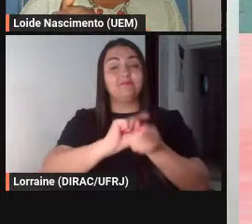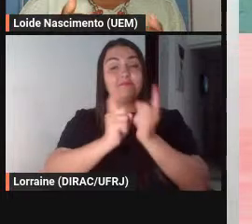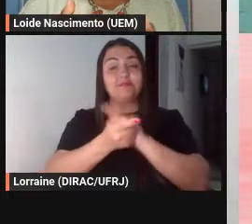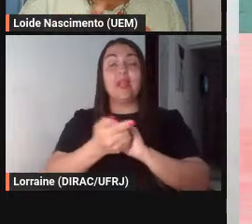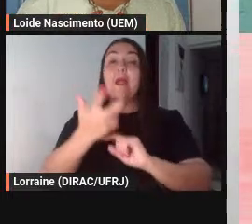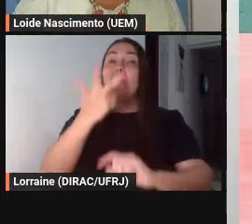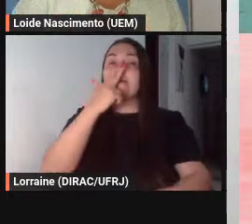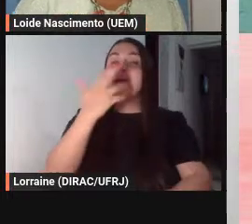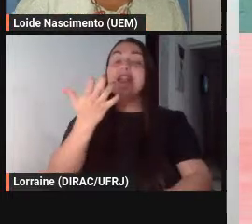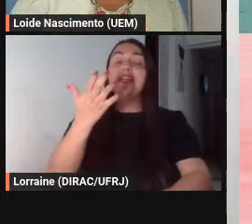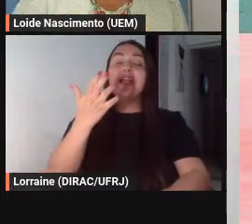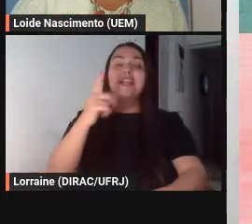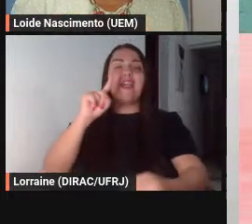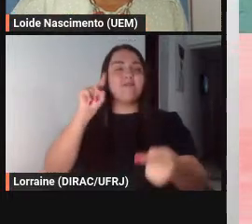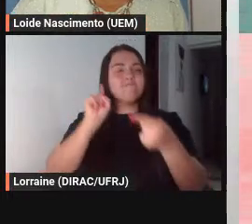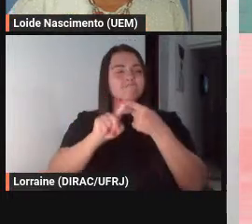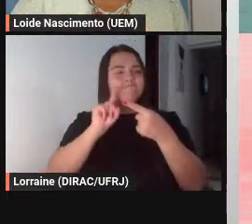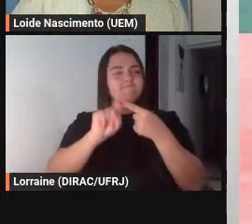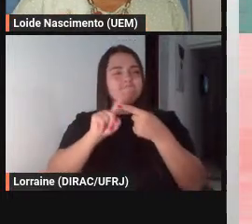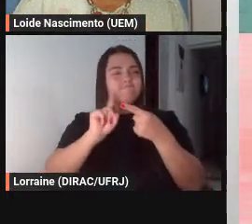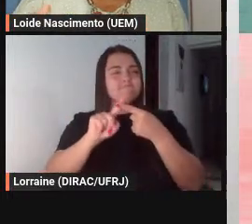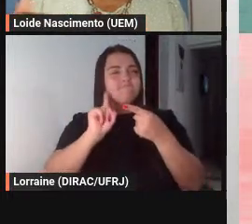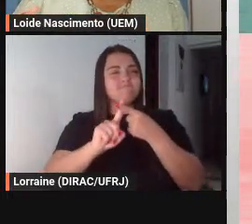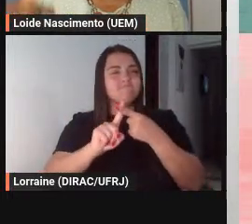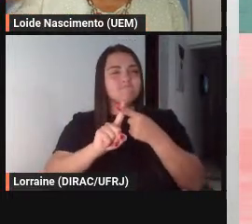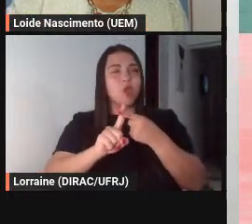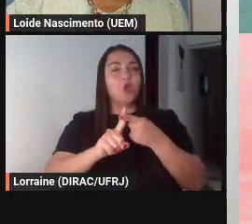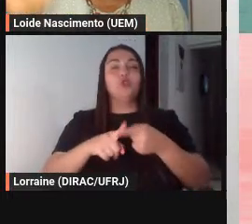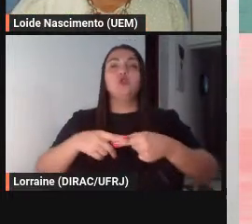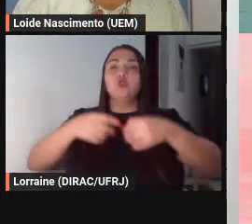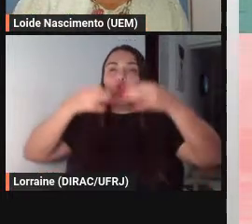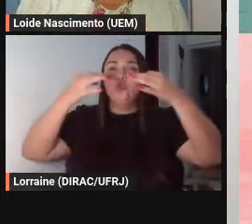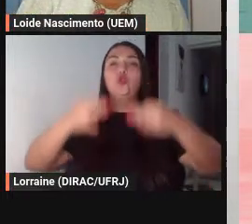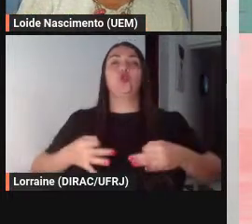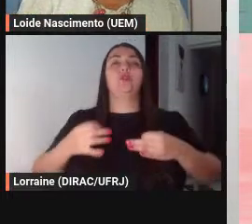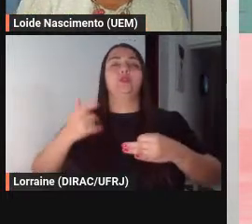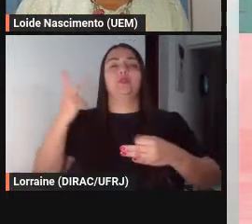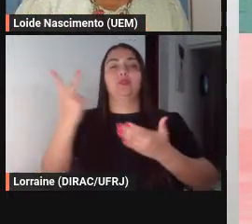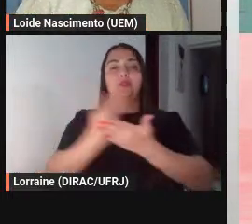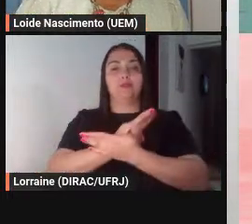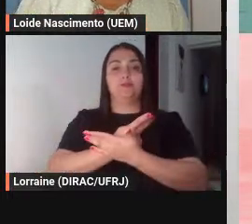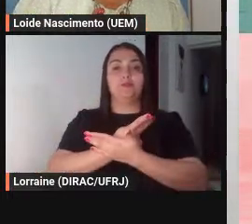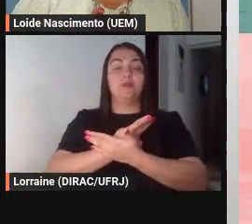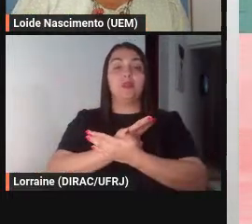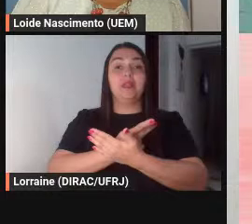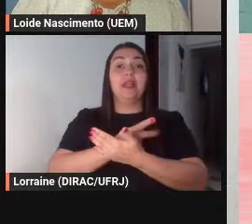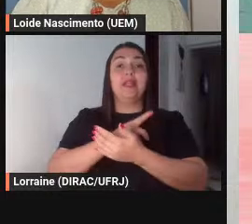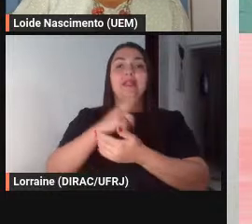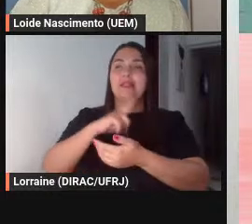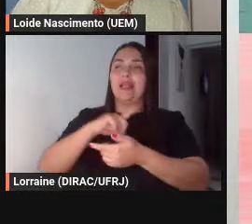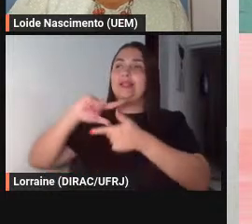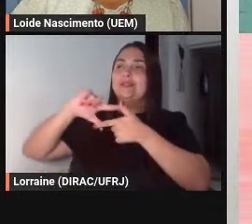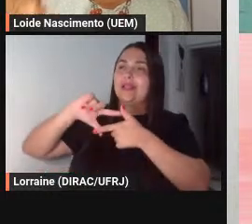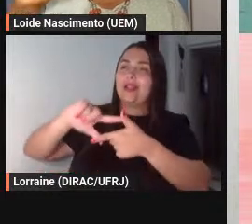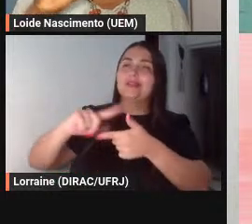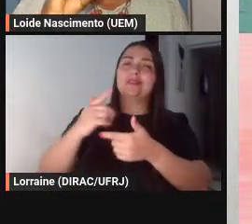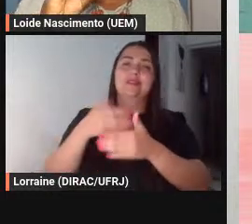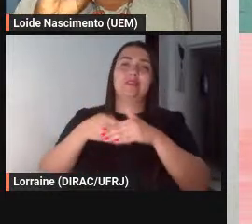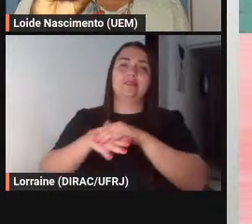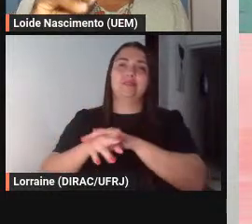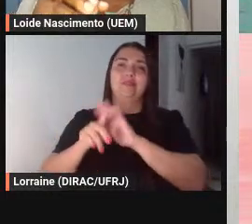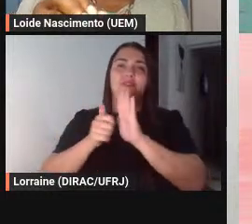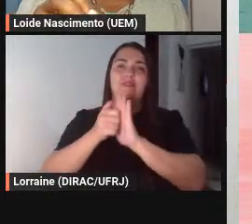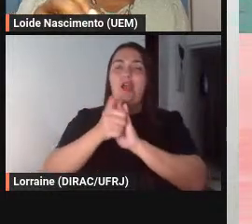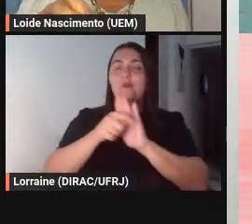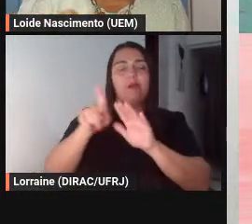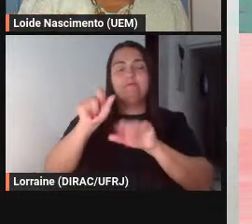justiça né fácil ao que acontece na tradição da fábula né e aí então aqui